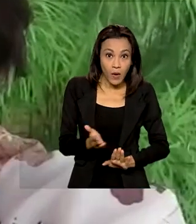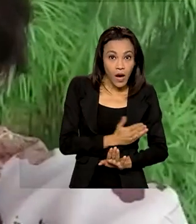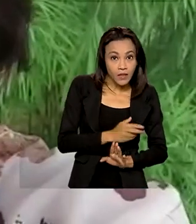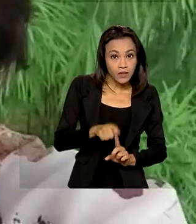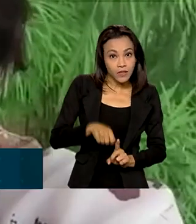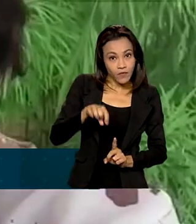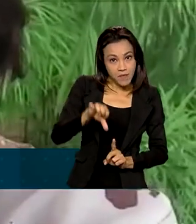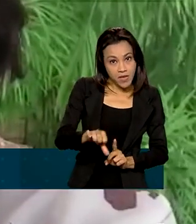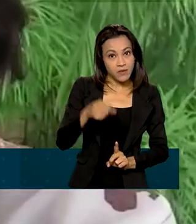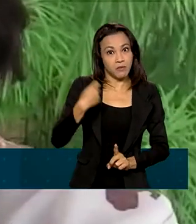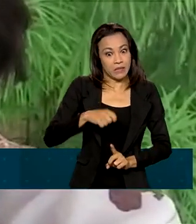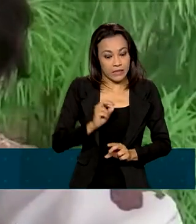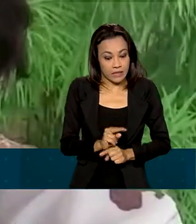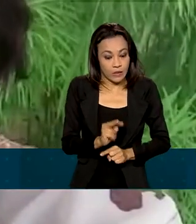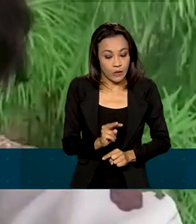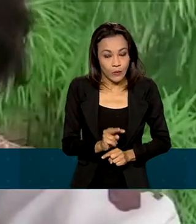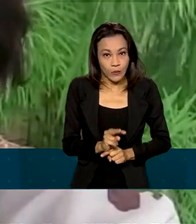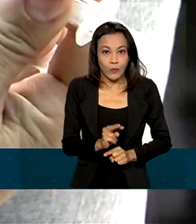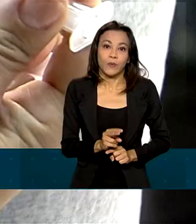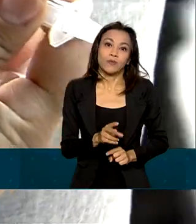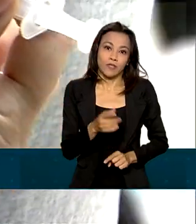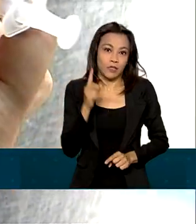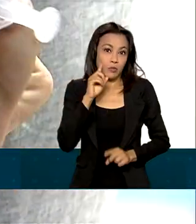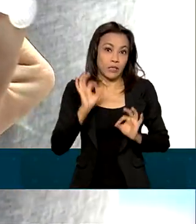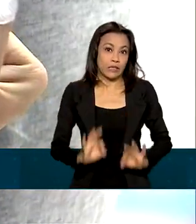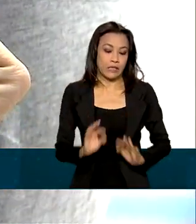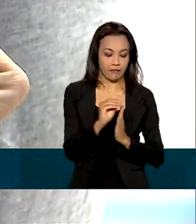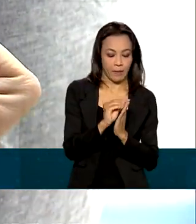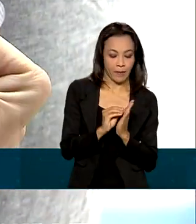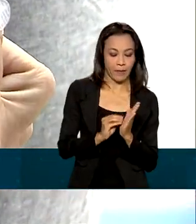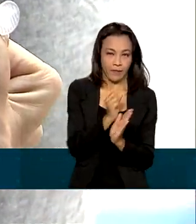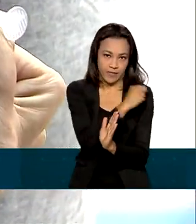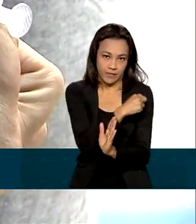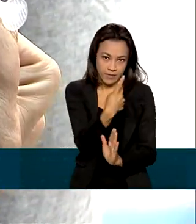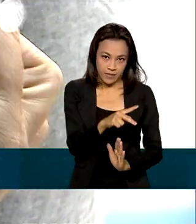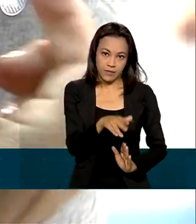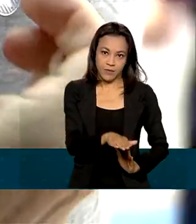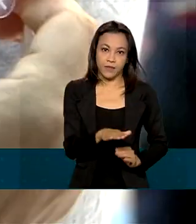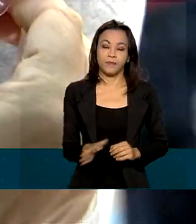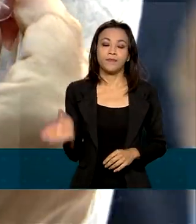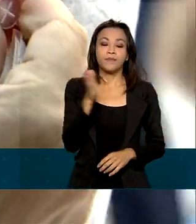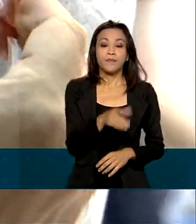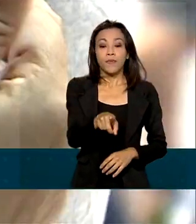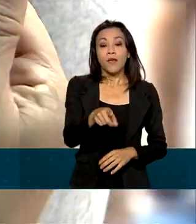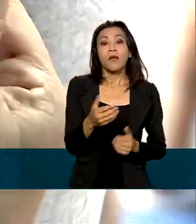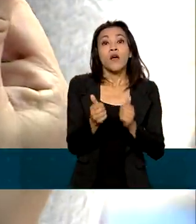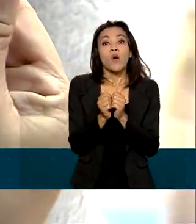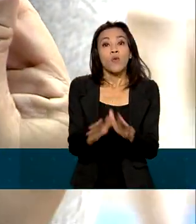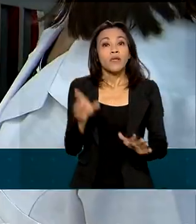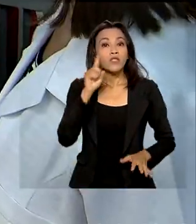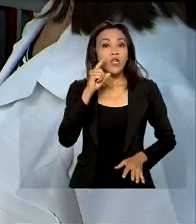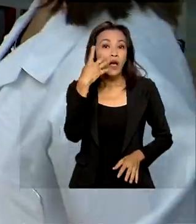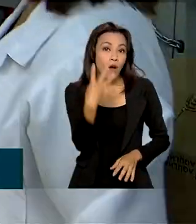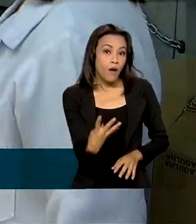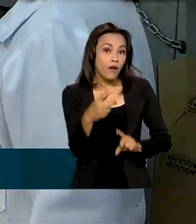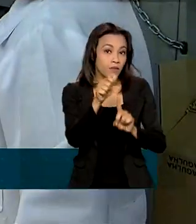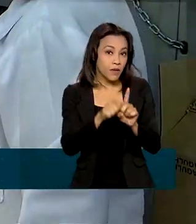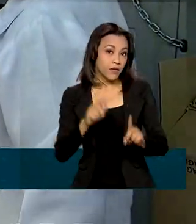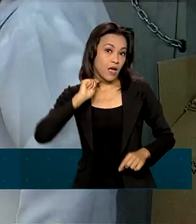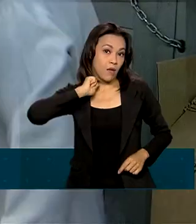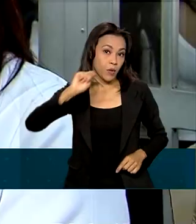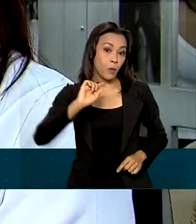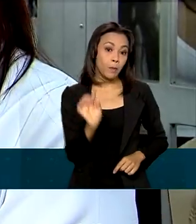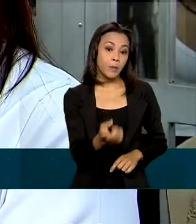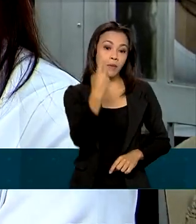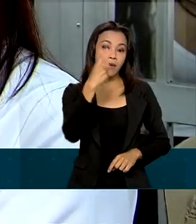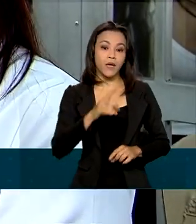cuidado em manter a vacinação dela em dia. A campanha nacional contra o sarampo começa em 4 de abril. Primeiro serão